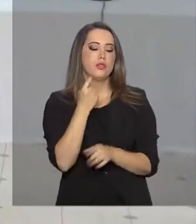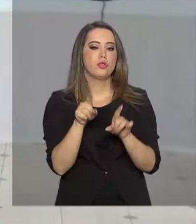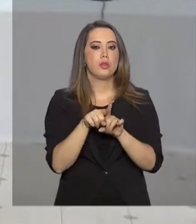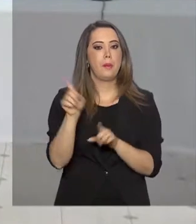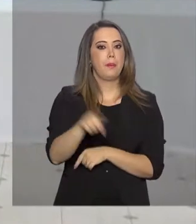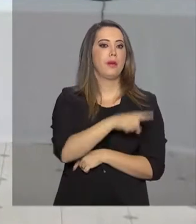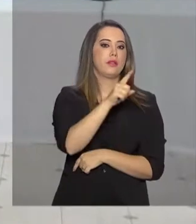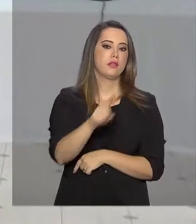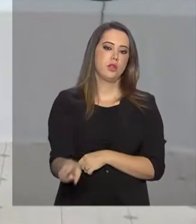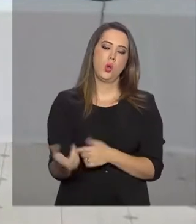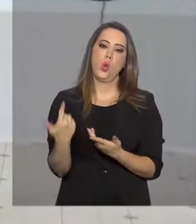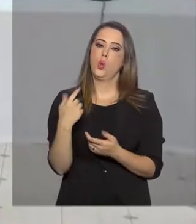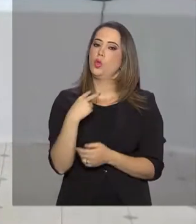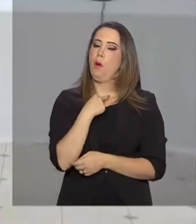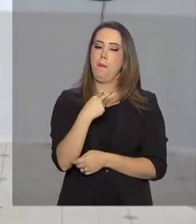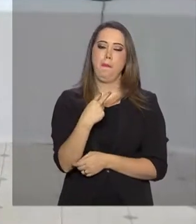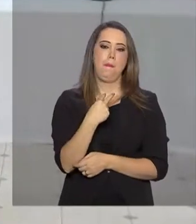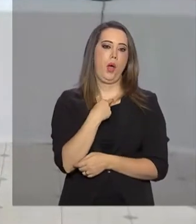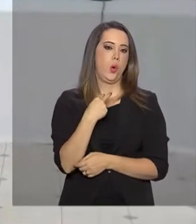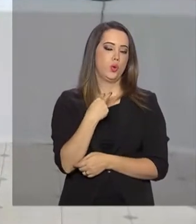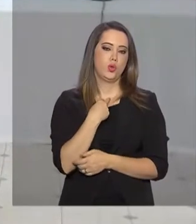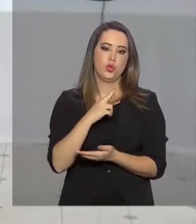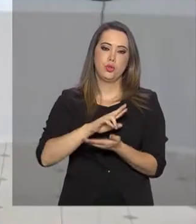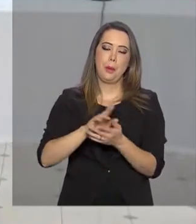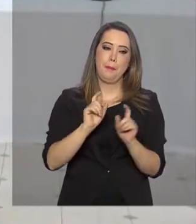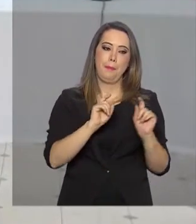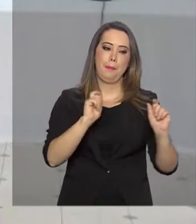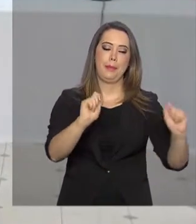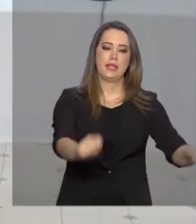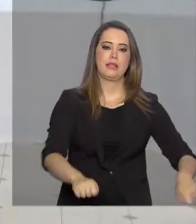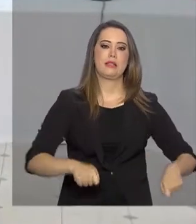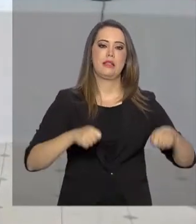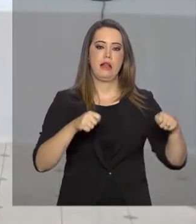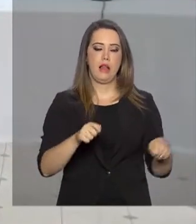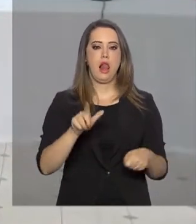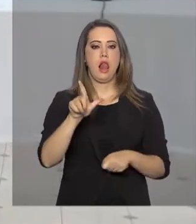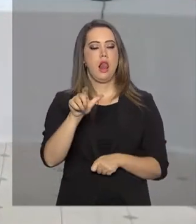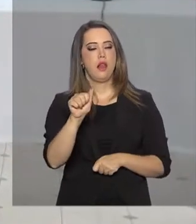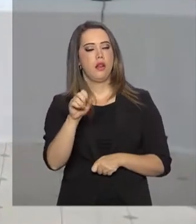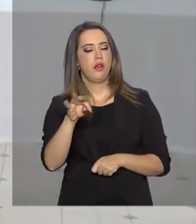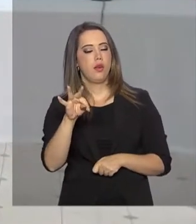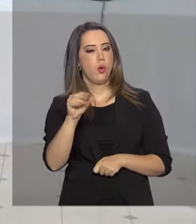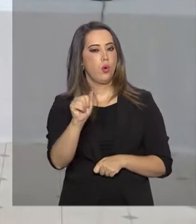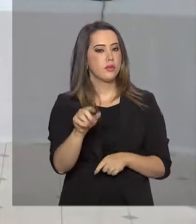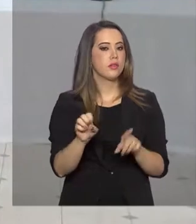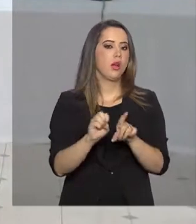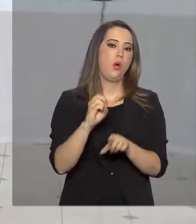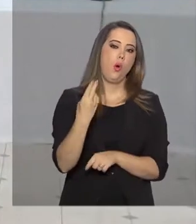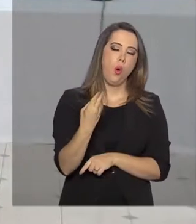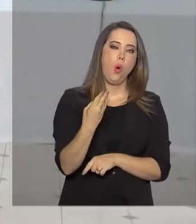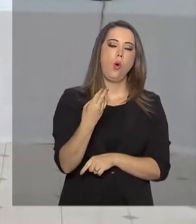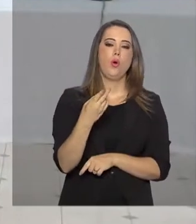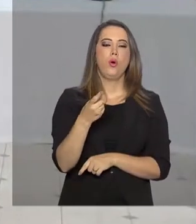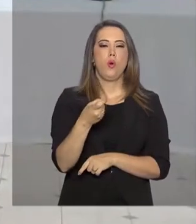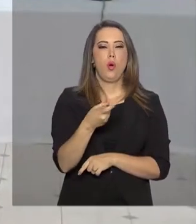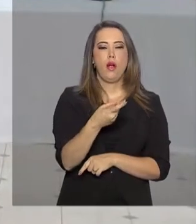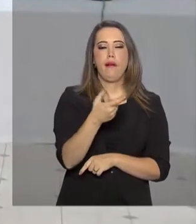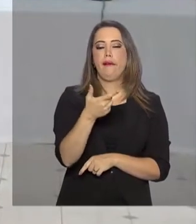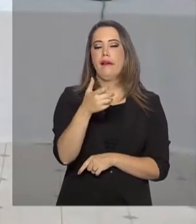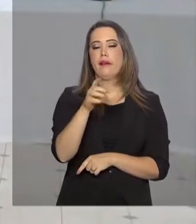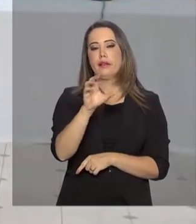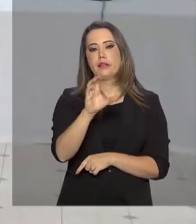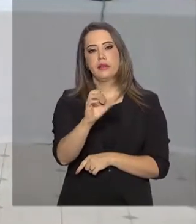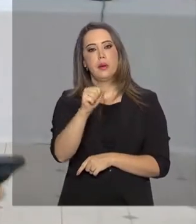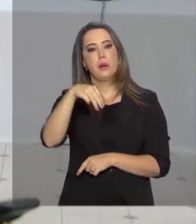pesca de lagosta e camarão naquela região. Além de falar do trabalho para a remoção das manchas de óleo, o ministro Fernando